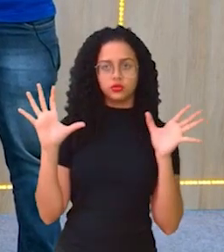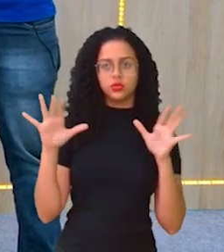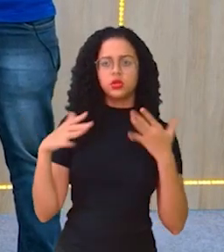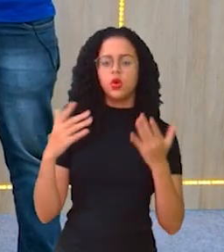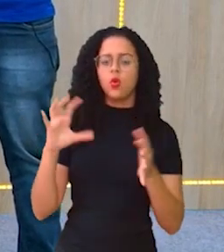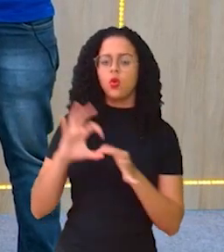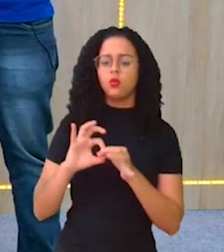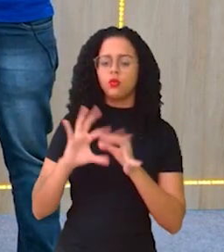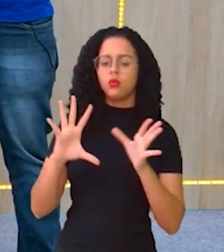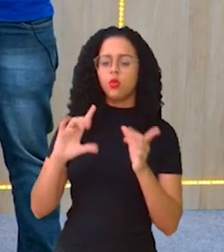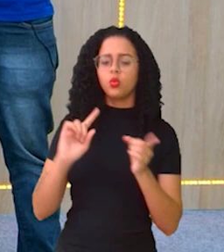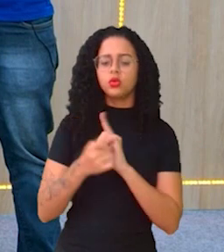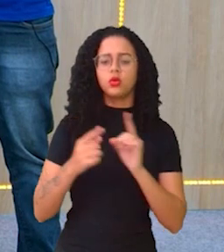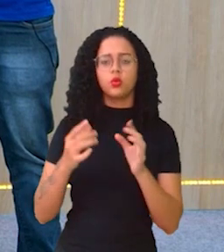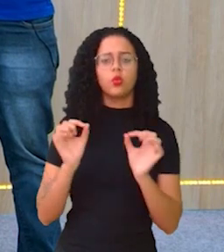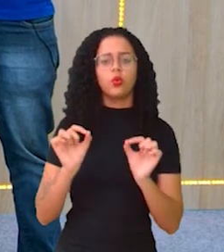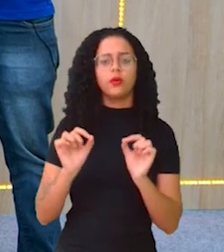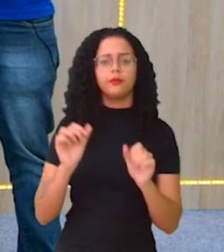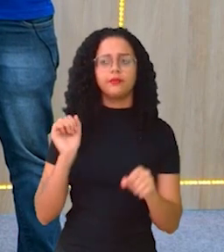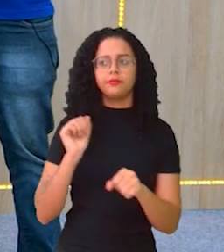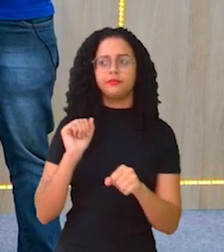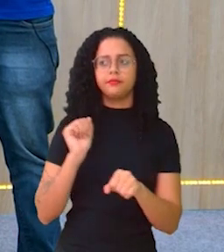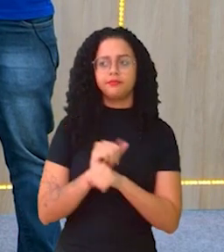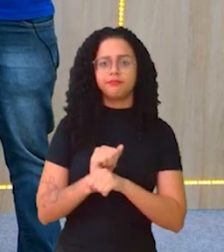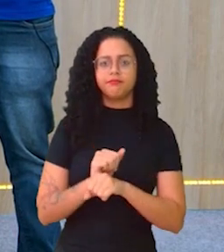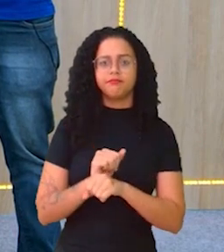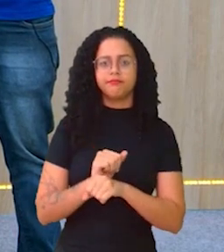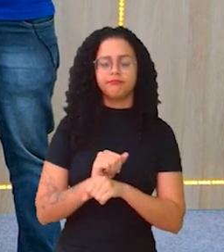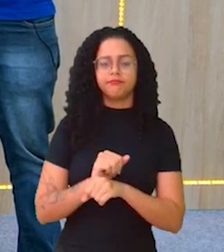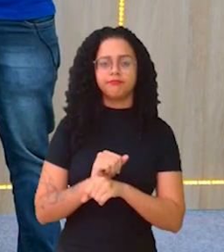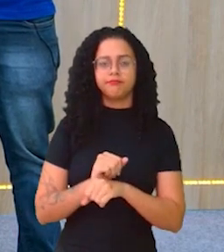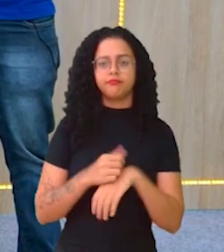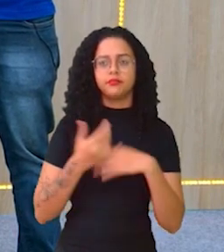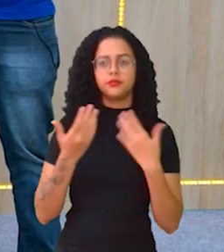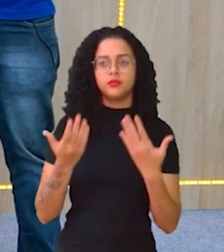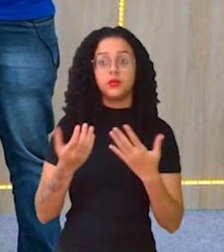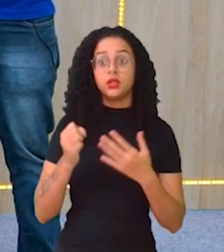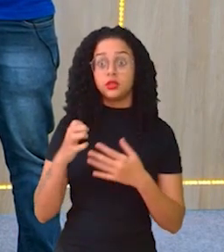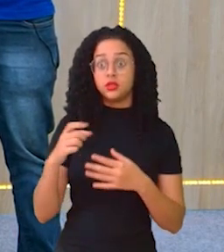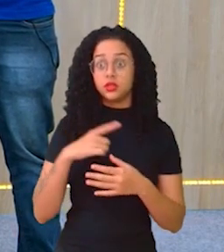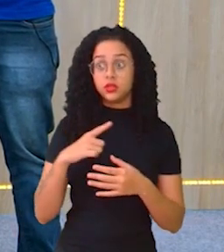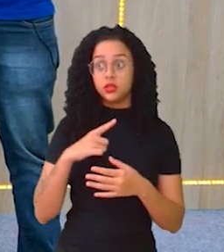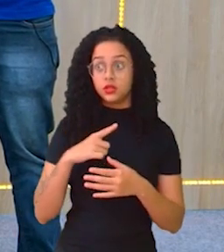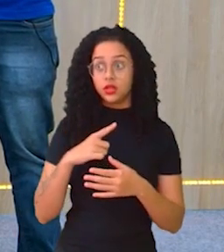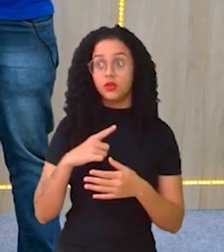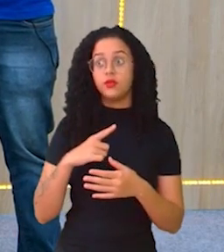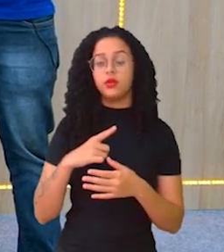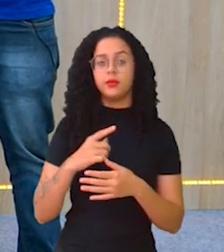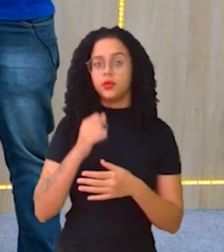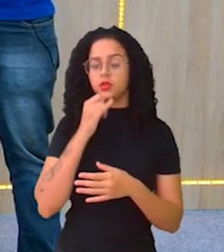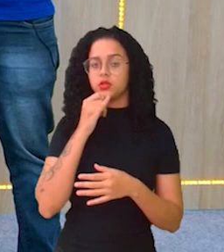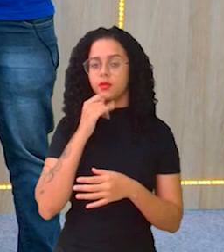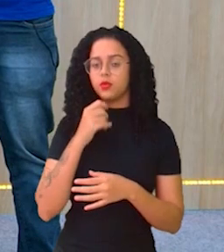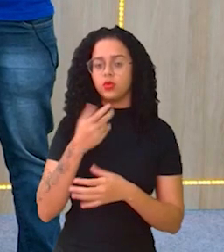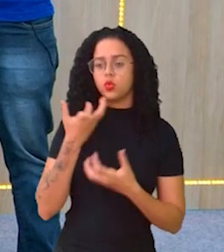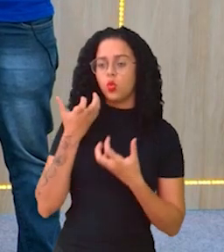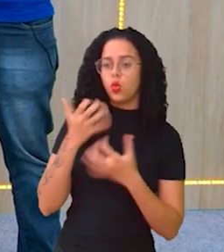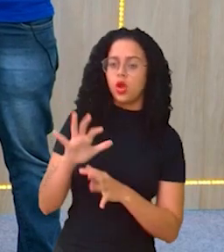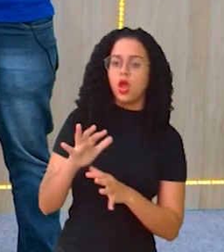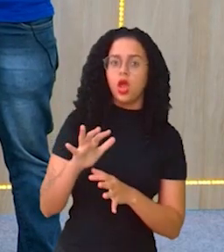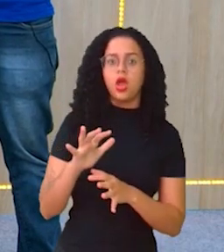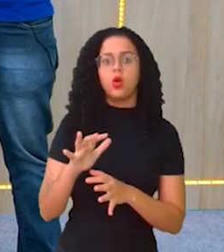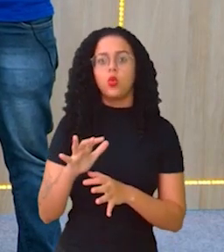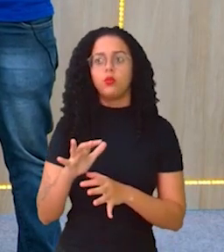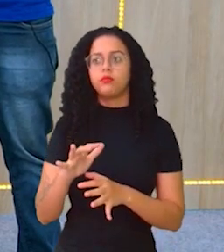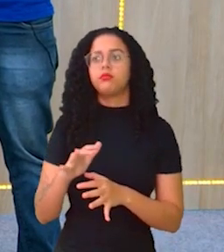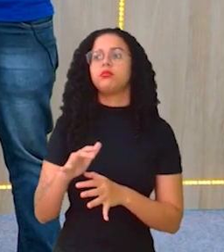o contrário de consentimento, justamente o que? Impedimento. Então, se teve qualquer tipo de impedimento e se avançou,